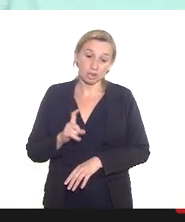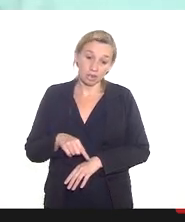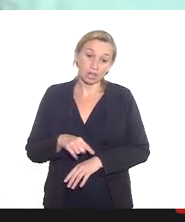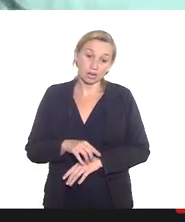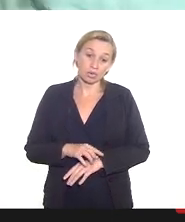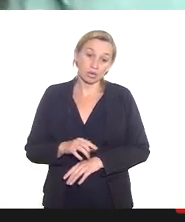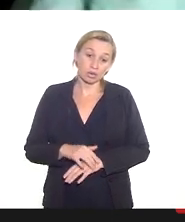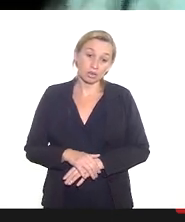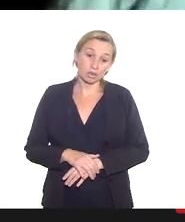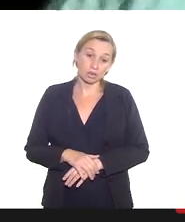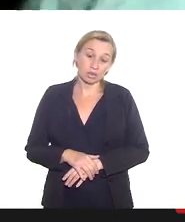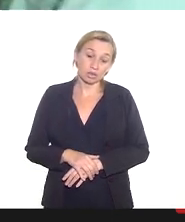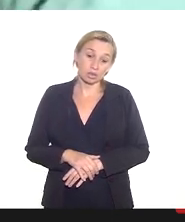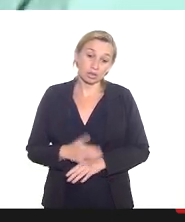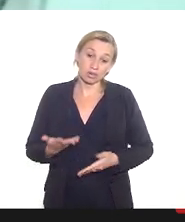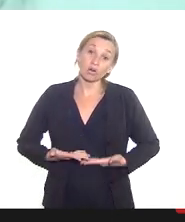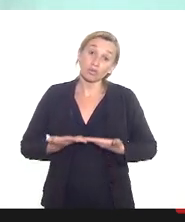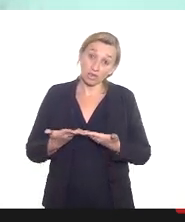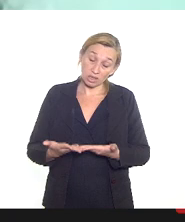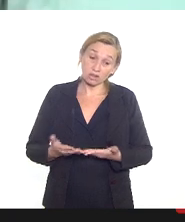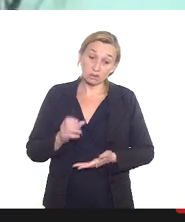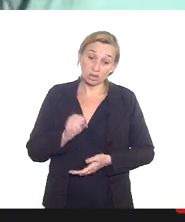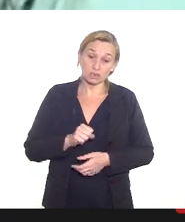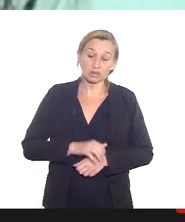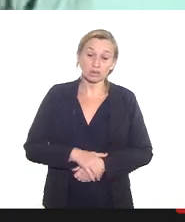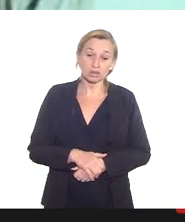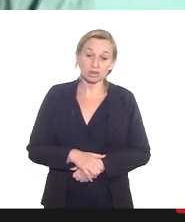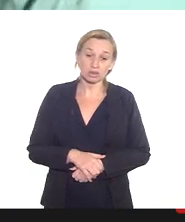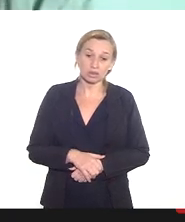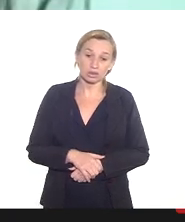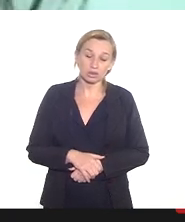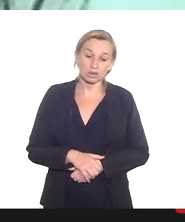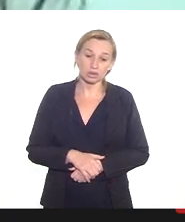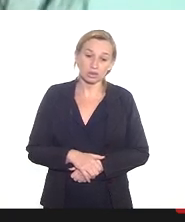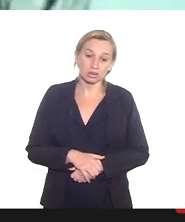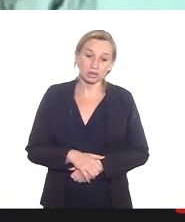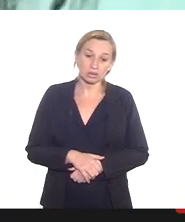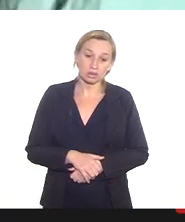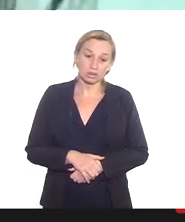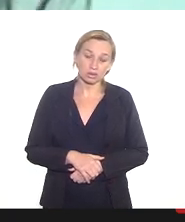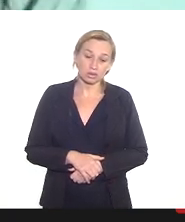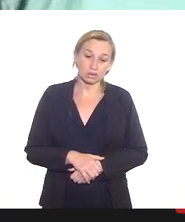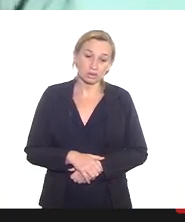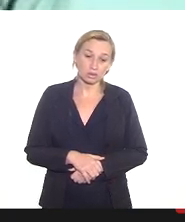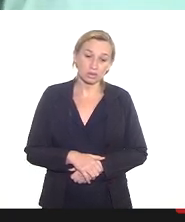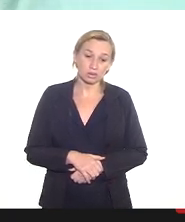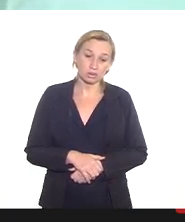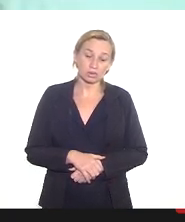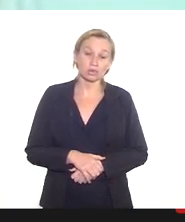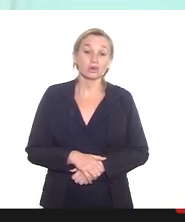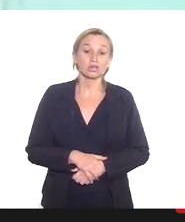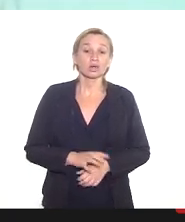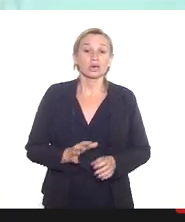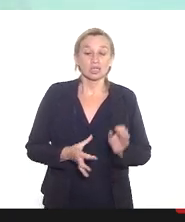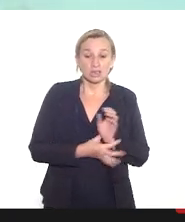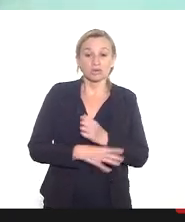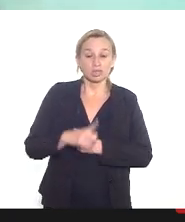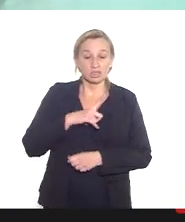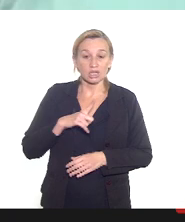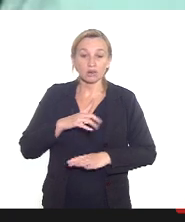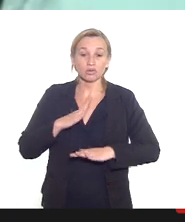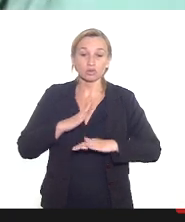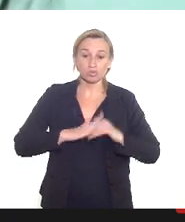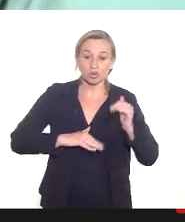algo é oferecido e é para cumprimento dessa vacinação para assegurar que os profissionais eles